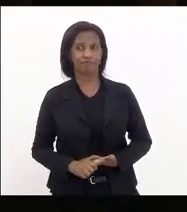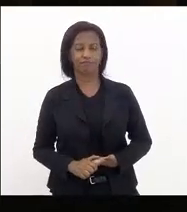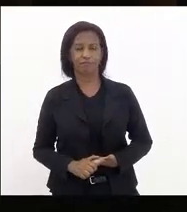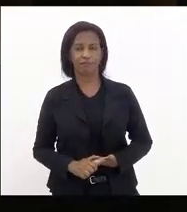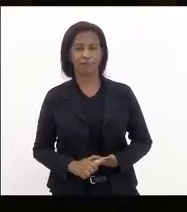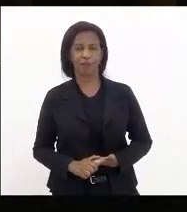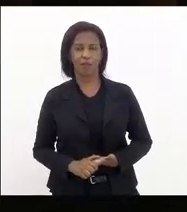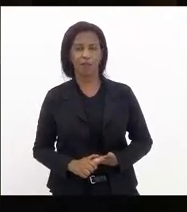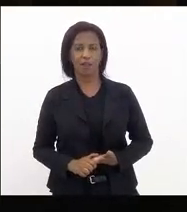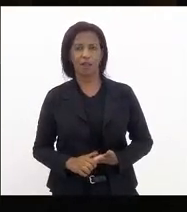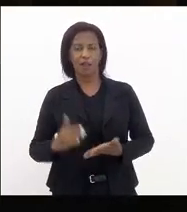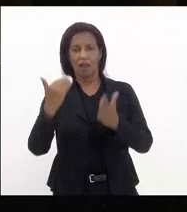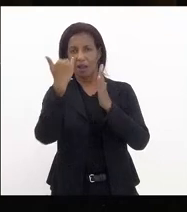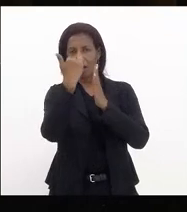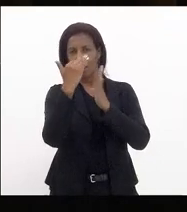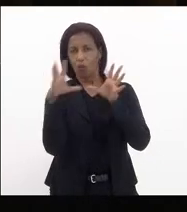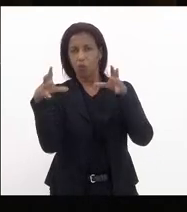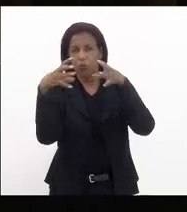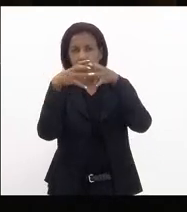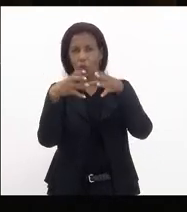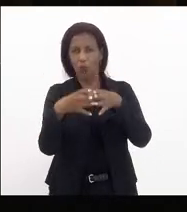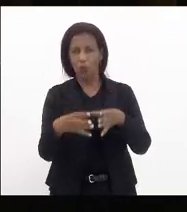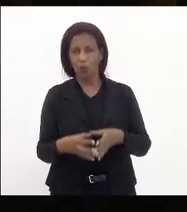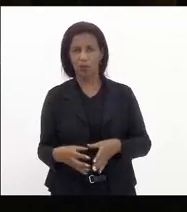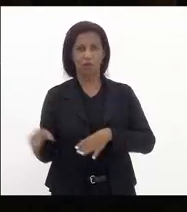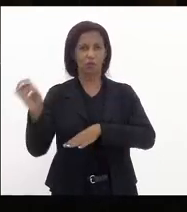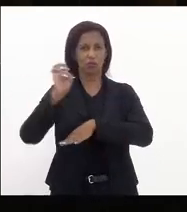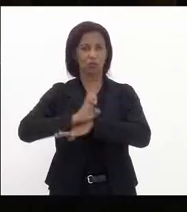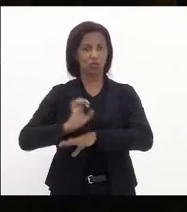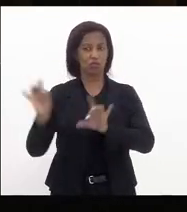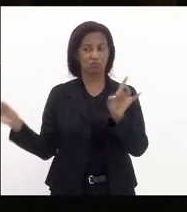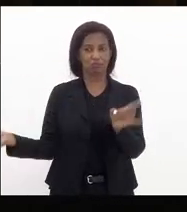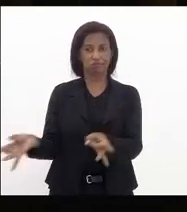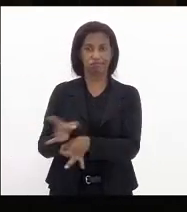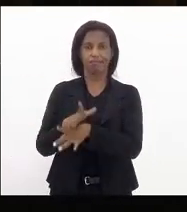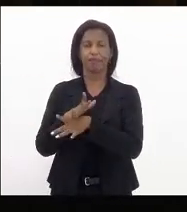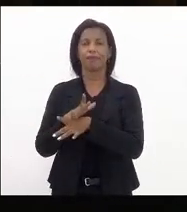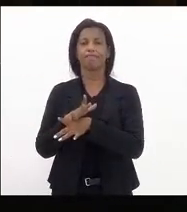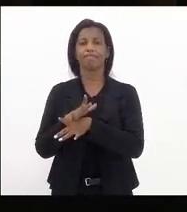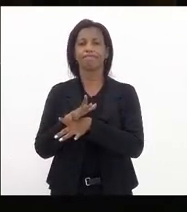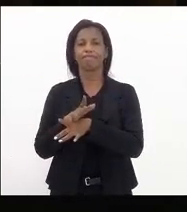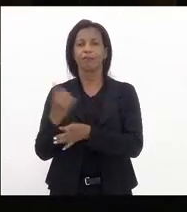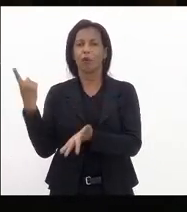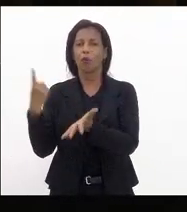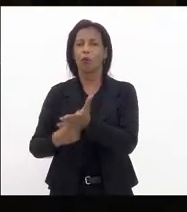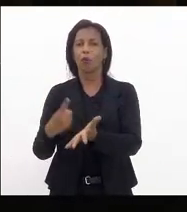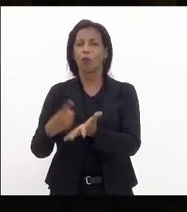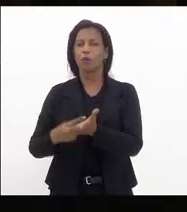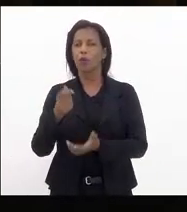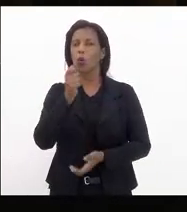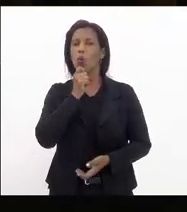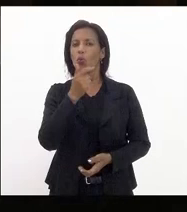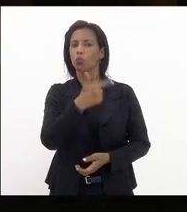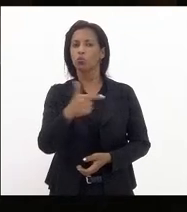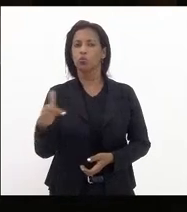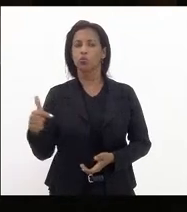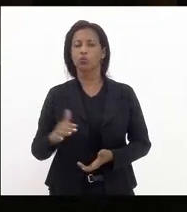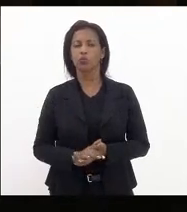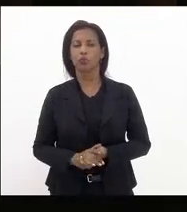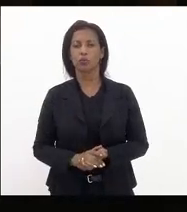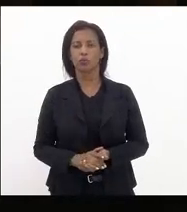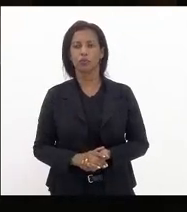composição de um estado completamente descomprometido com a realidade brasileira